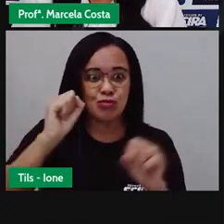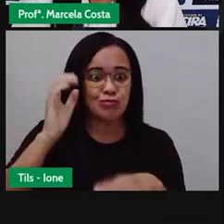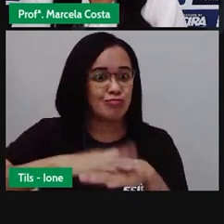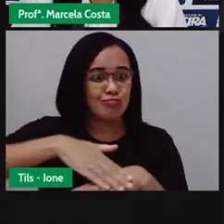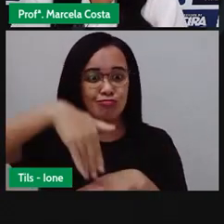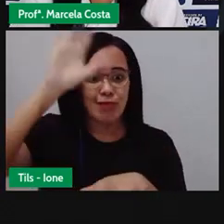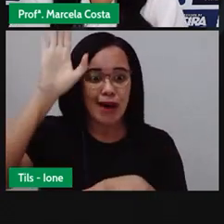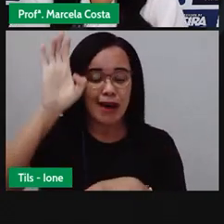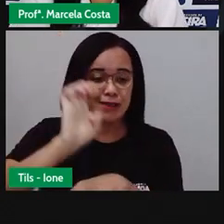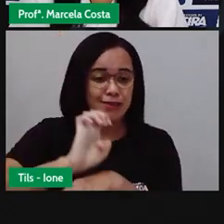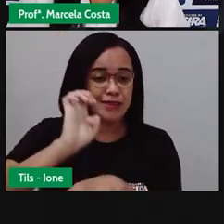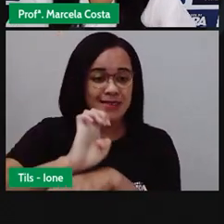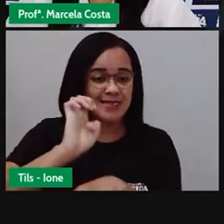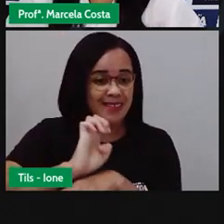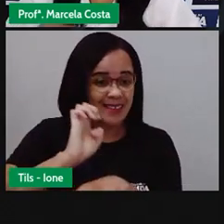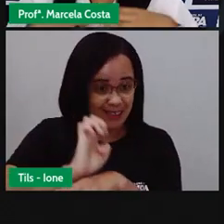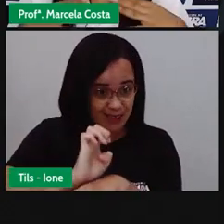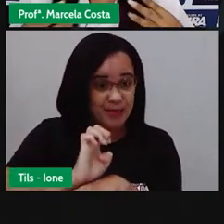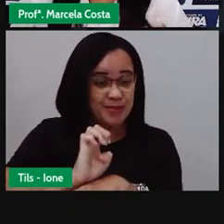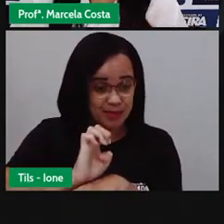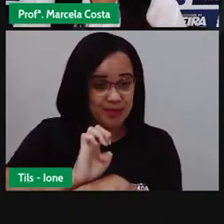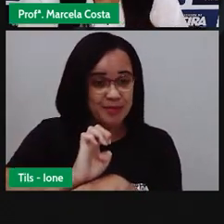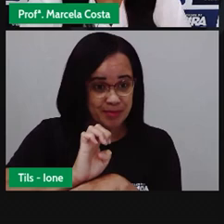estado e tem um número